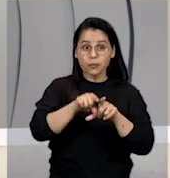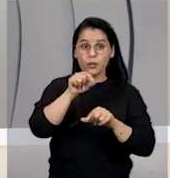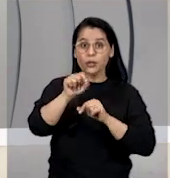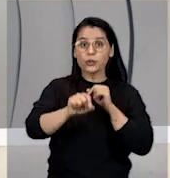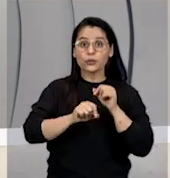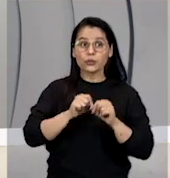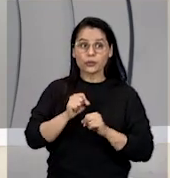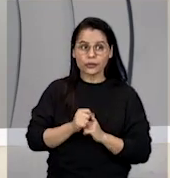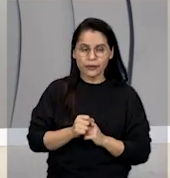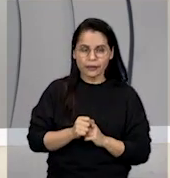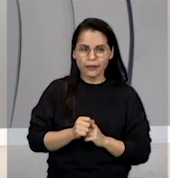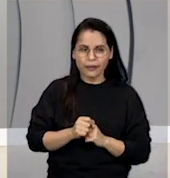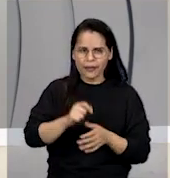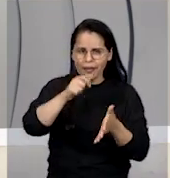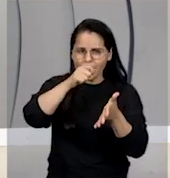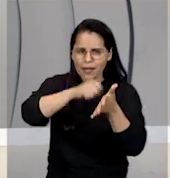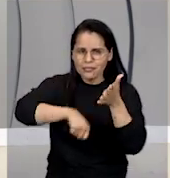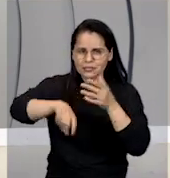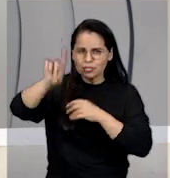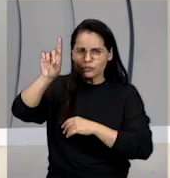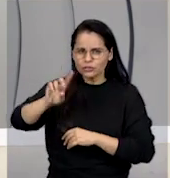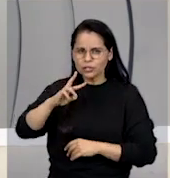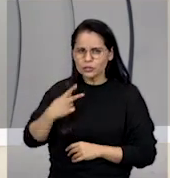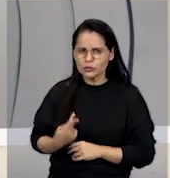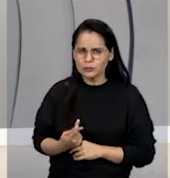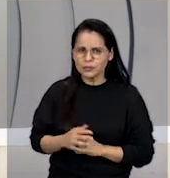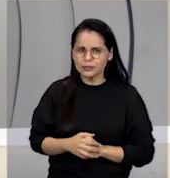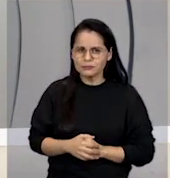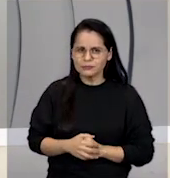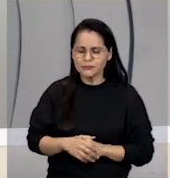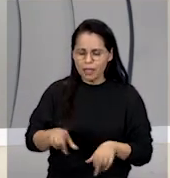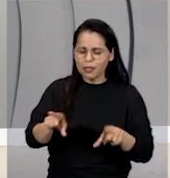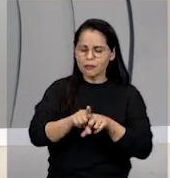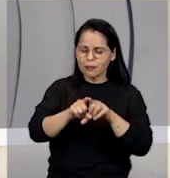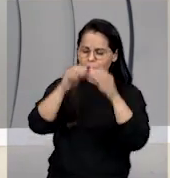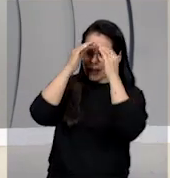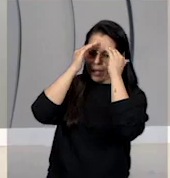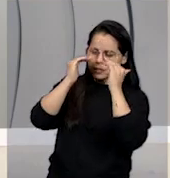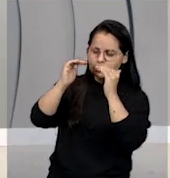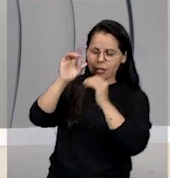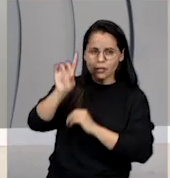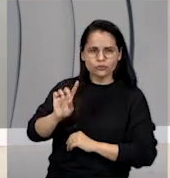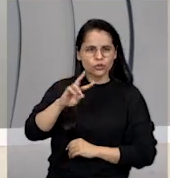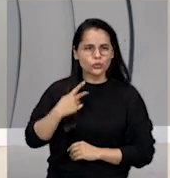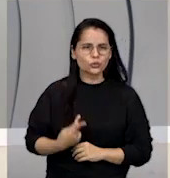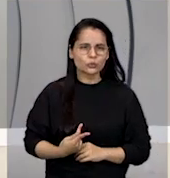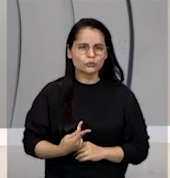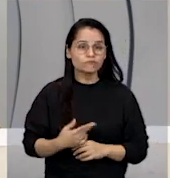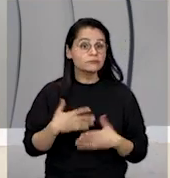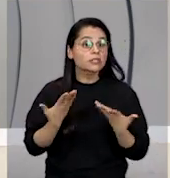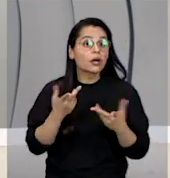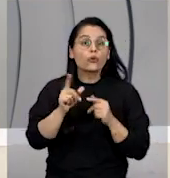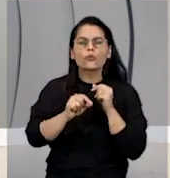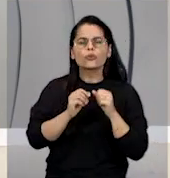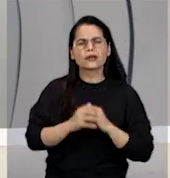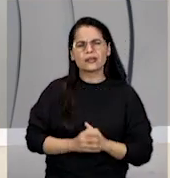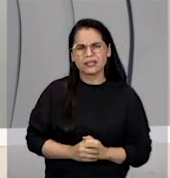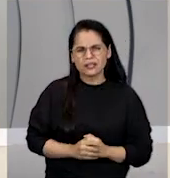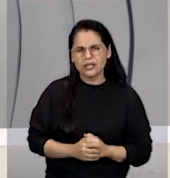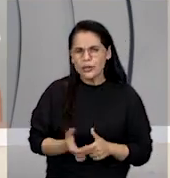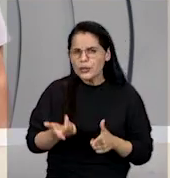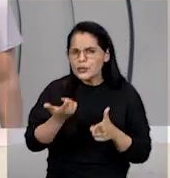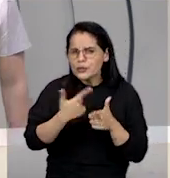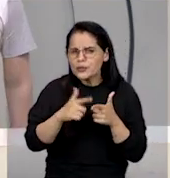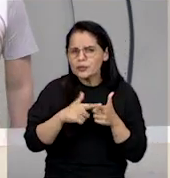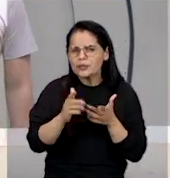também assina os direitos humanos, também respeita os direitos humanos. Então, será que o problema